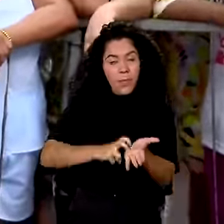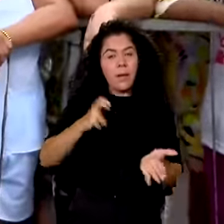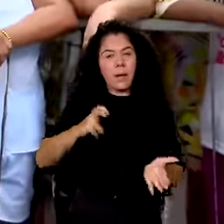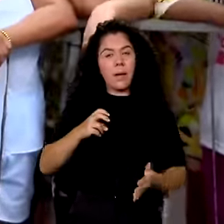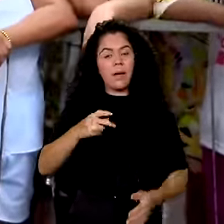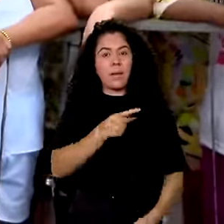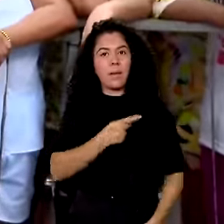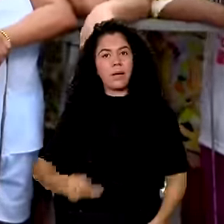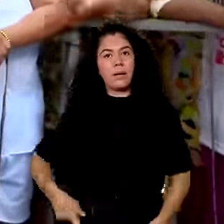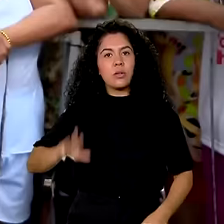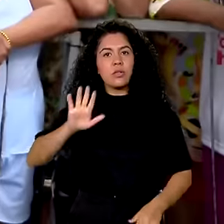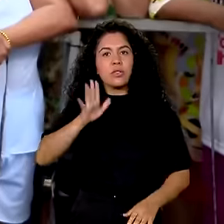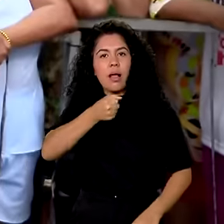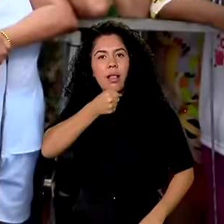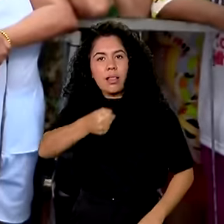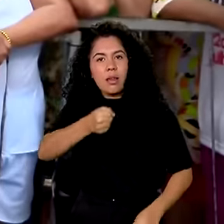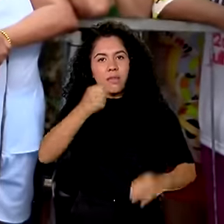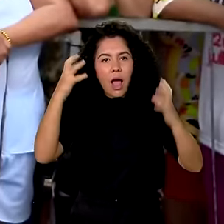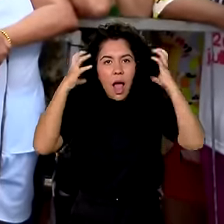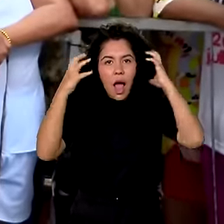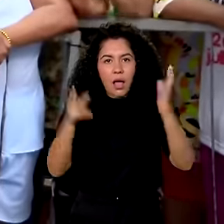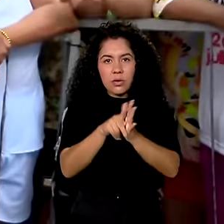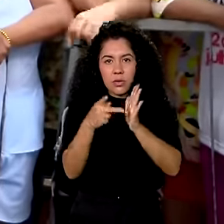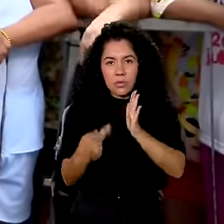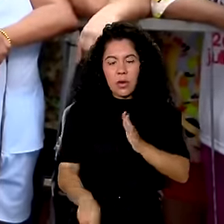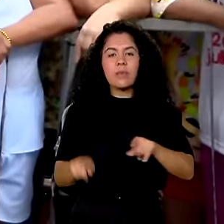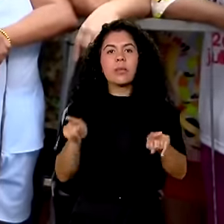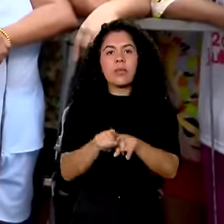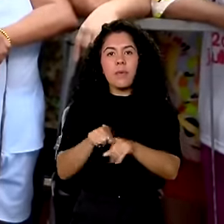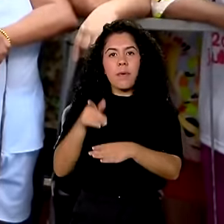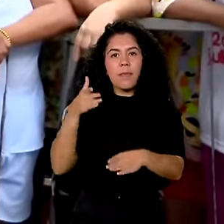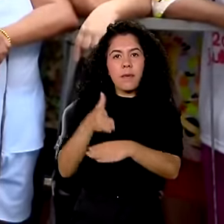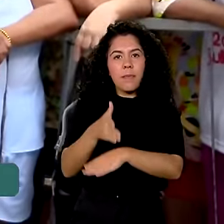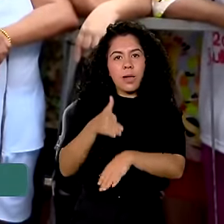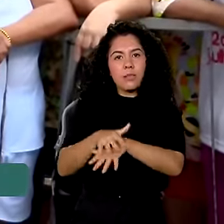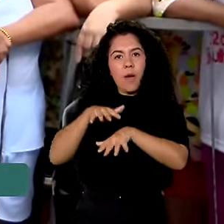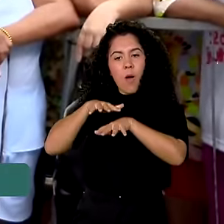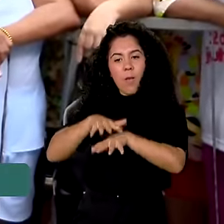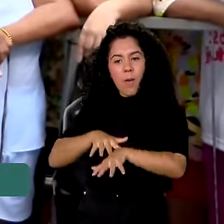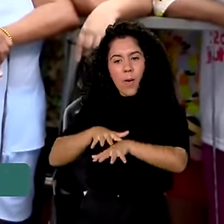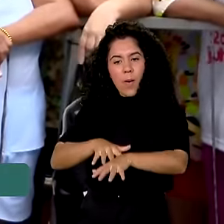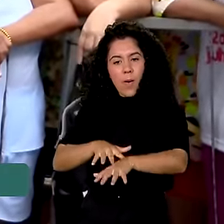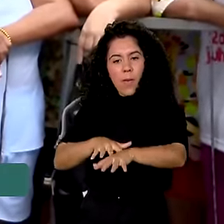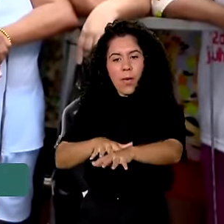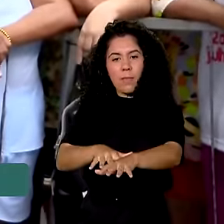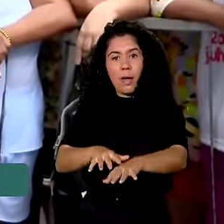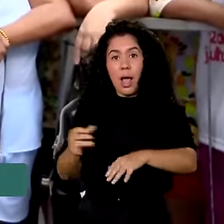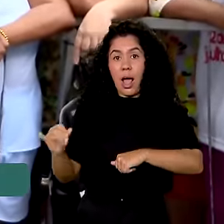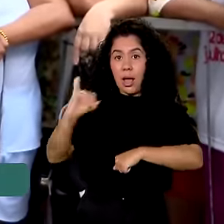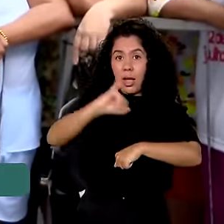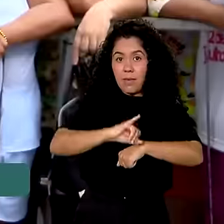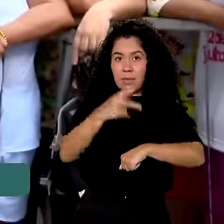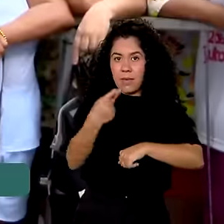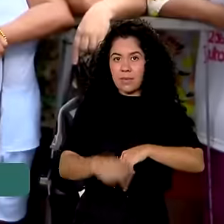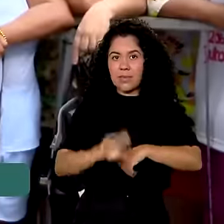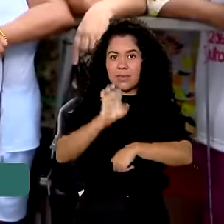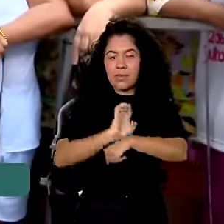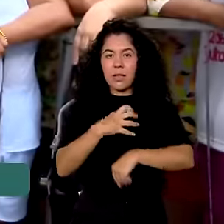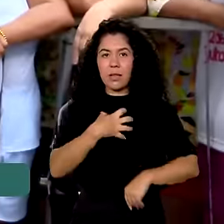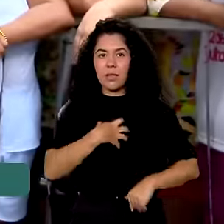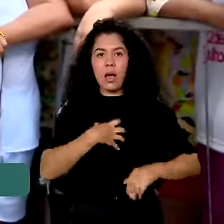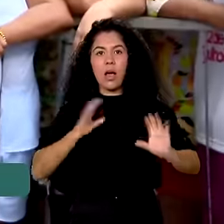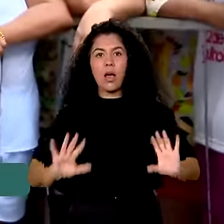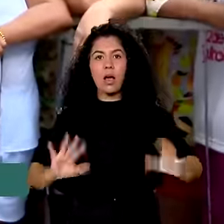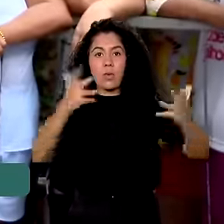entrevista para uma rádio local e depois vai participar aqui de um cortejo na capital da Bahia, que celebra a